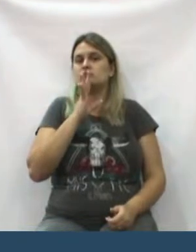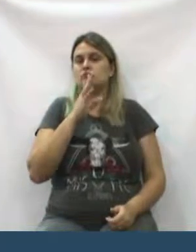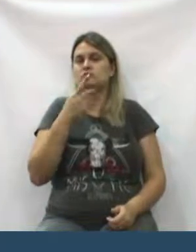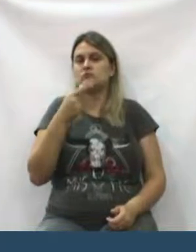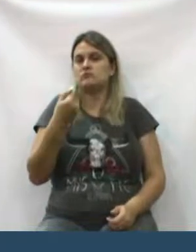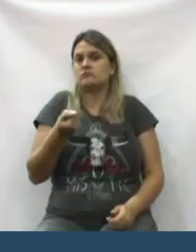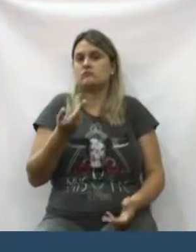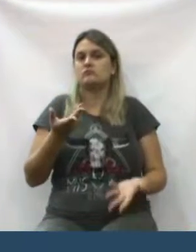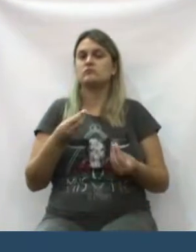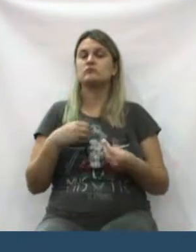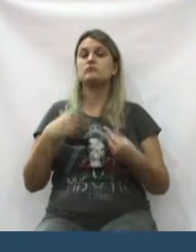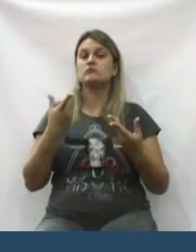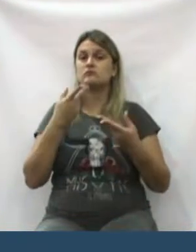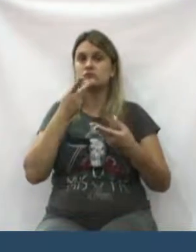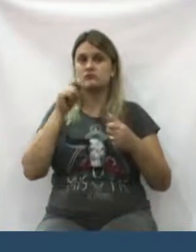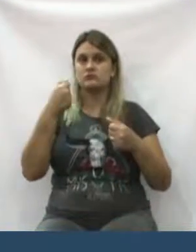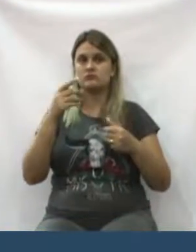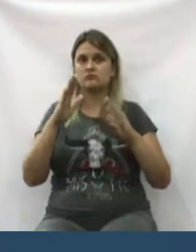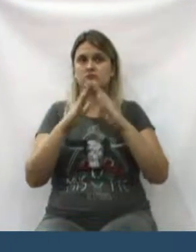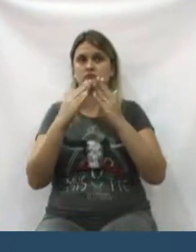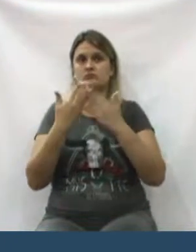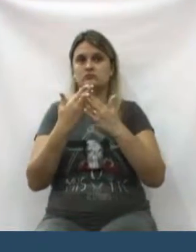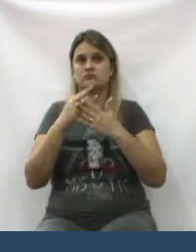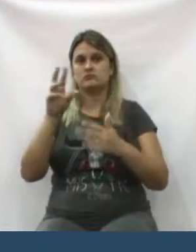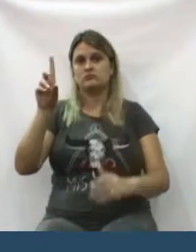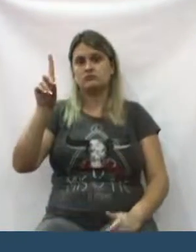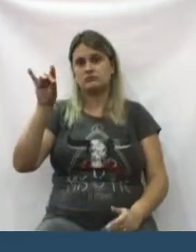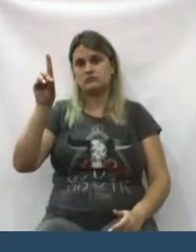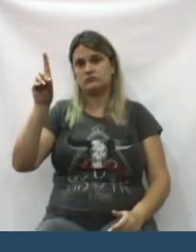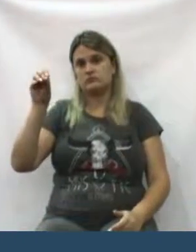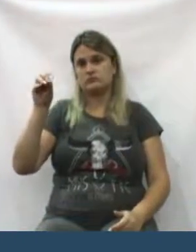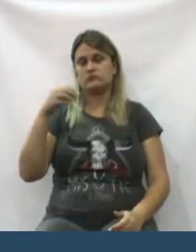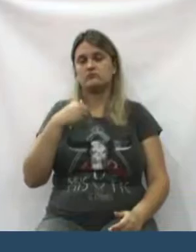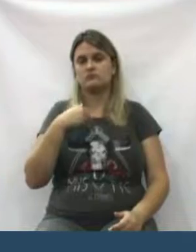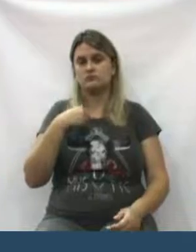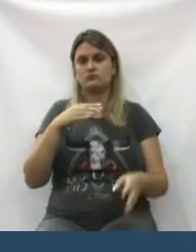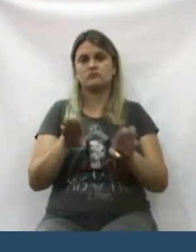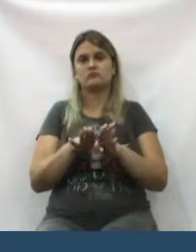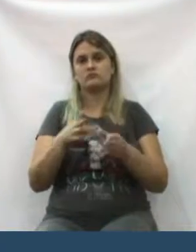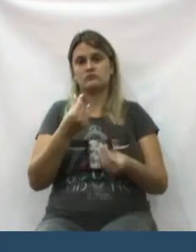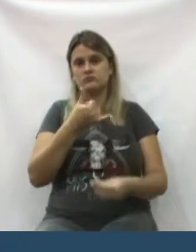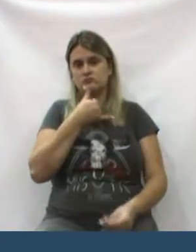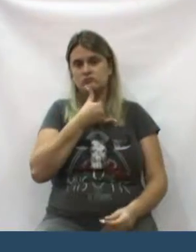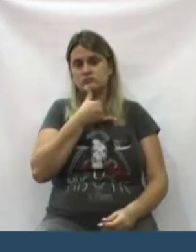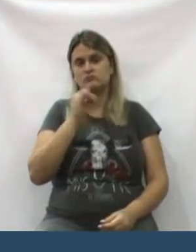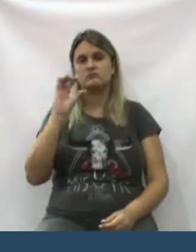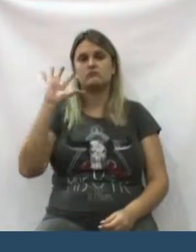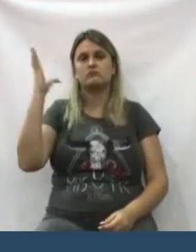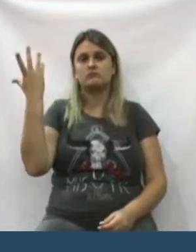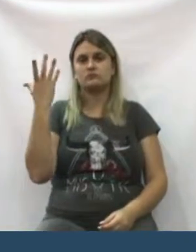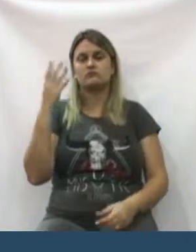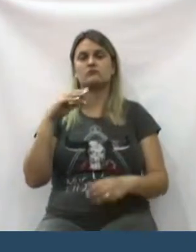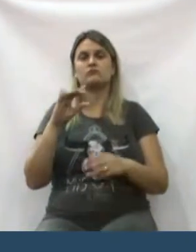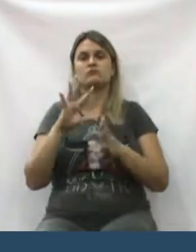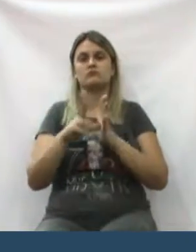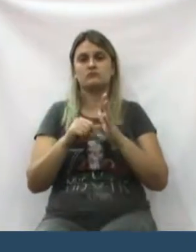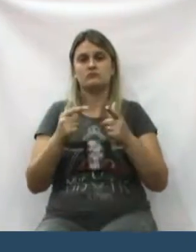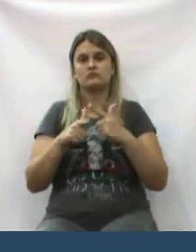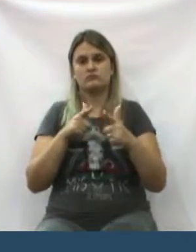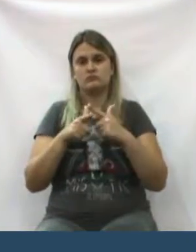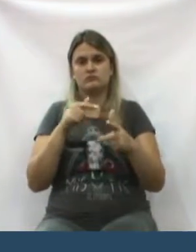minha parte. E, a respeito da escola de Augusto, realmente, eu fiquei muito triste, professor Carlos